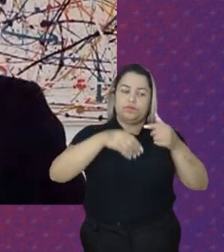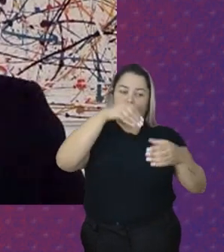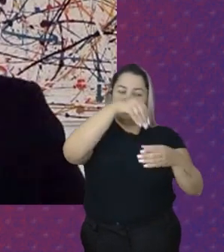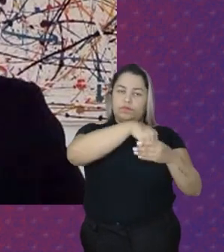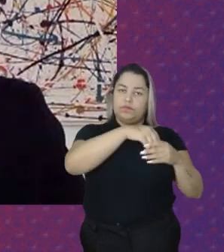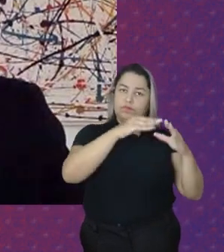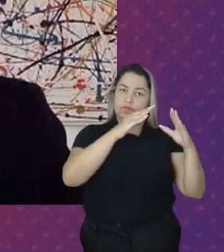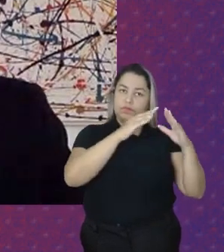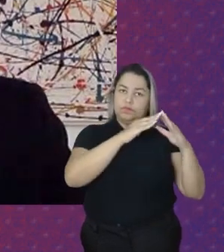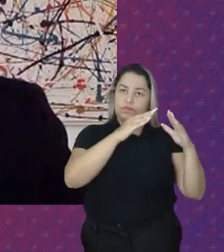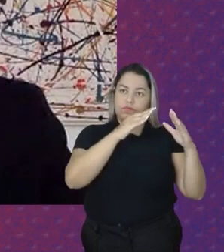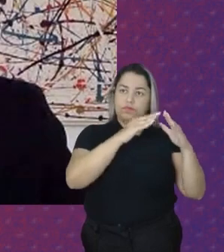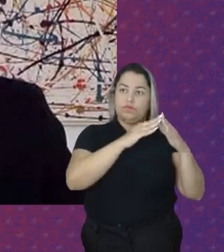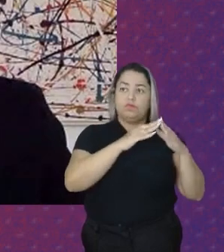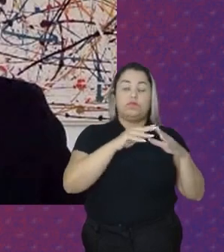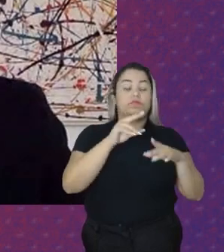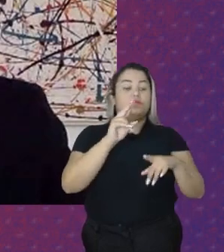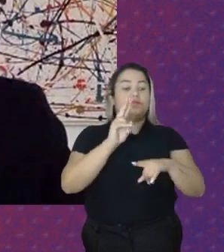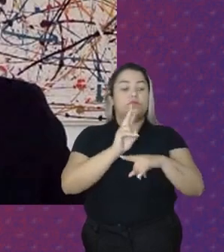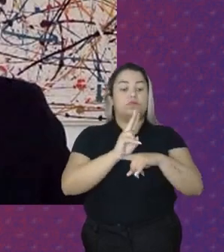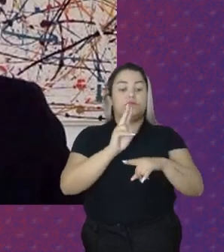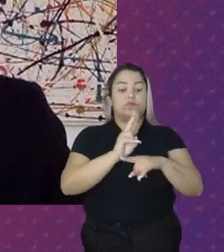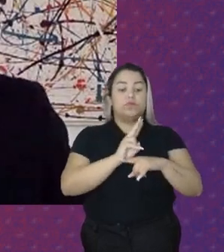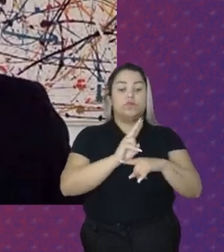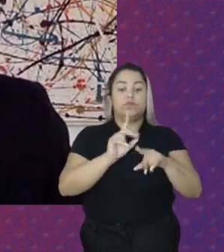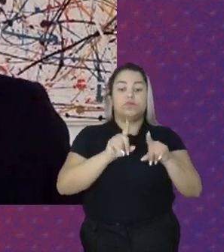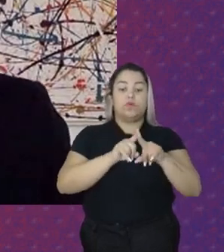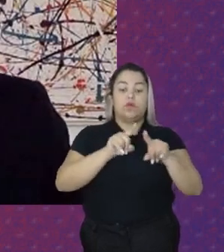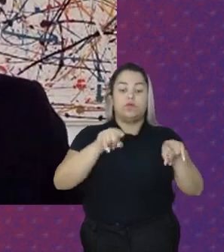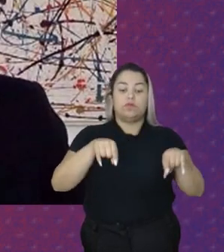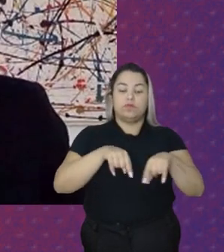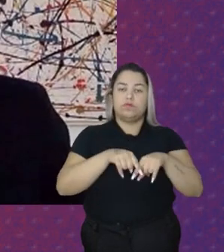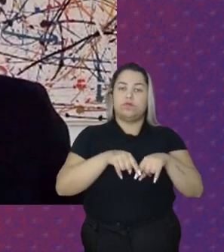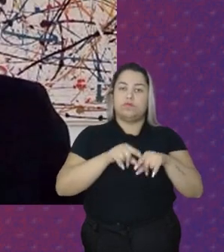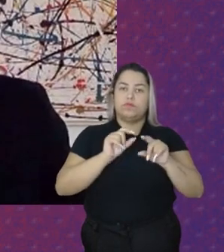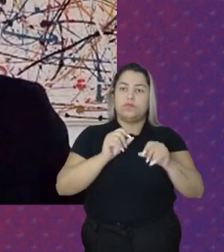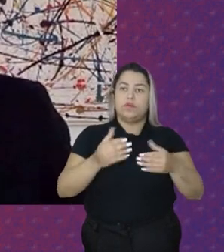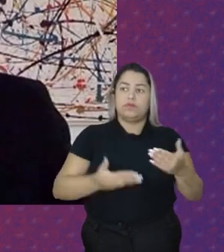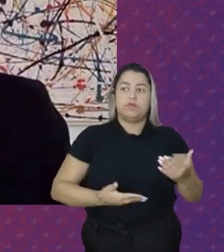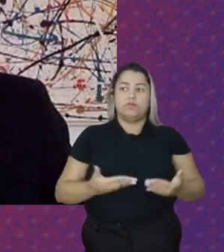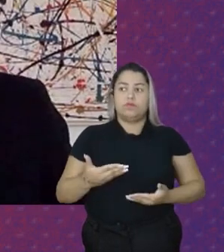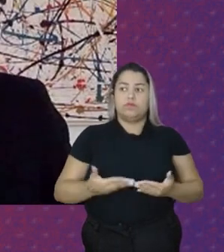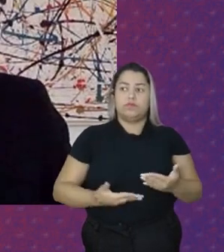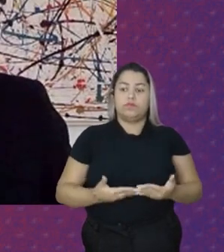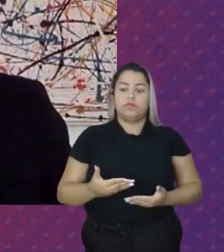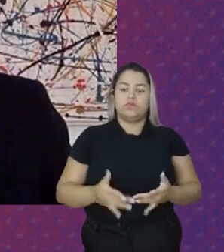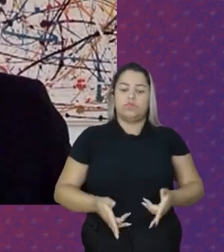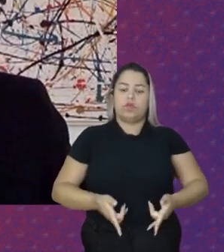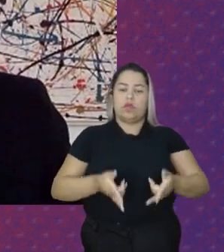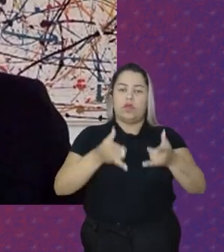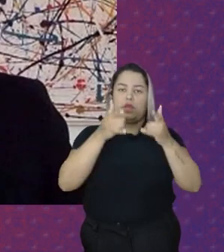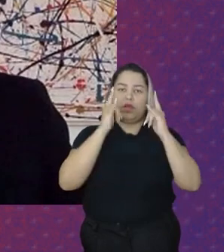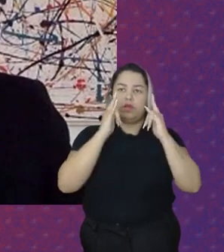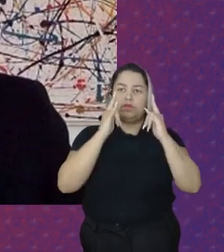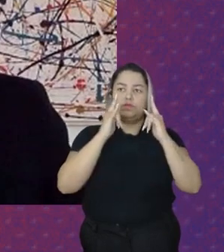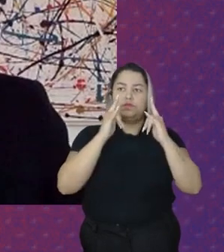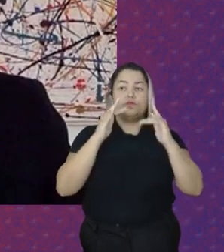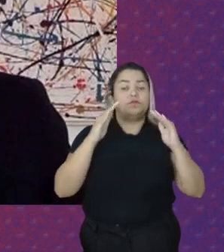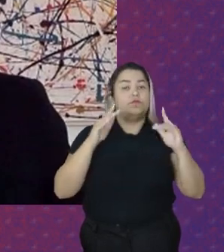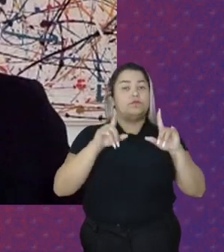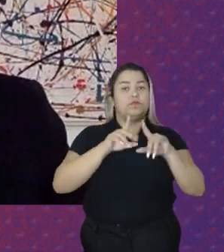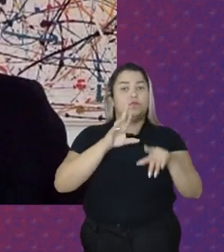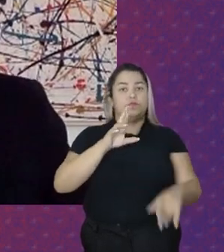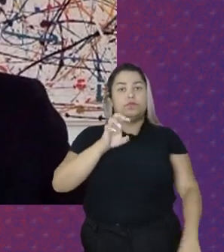Porteiros Zeladores Faxineiros E serventes De prédios De apartamentos Residenciais